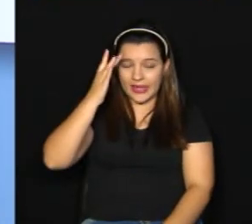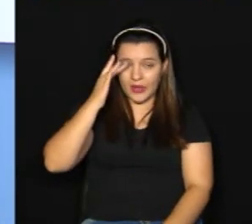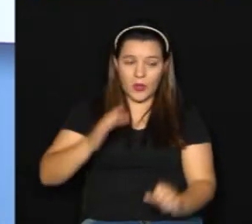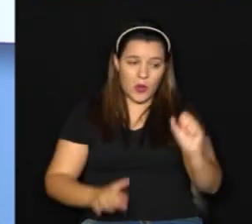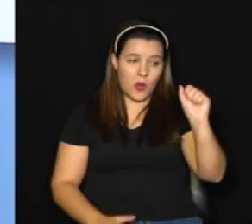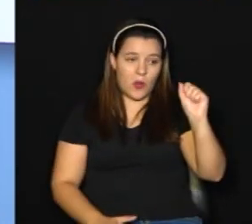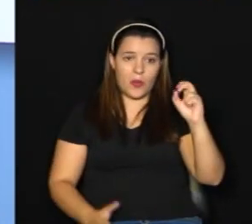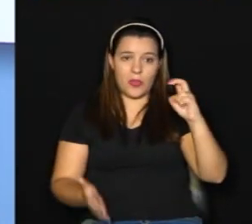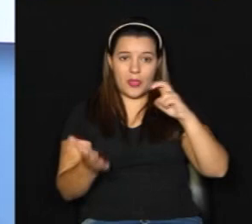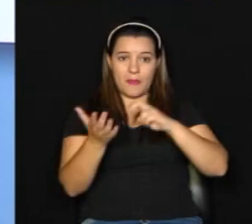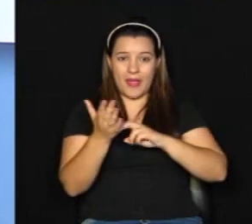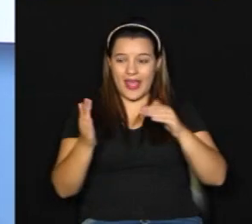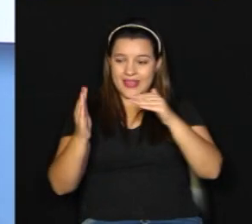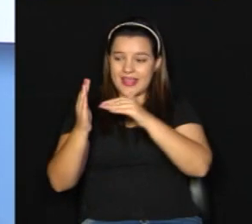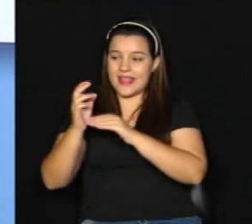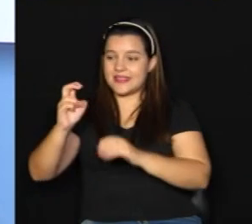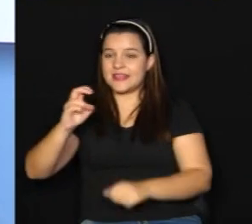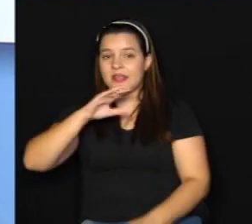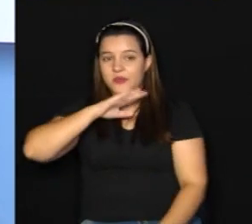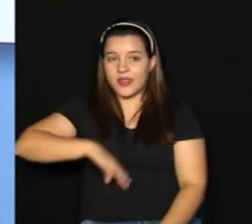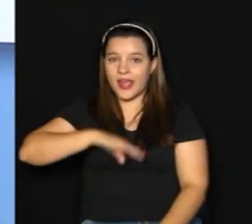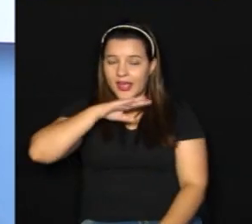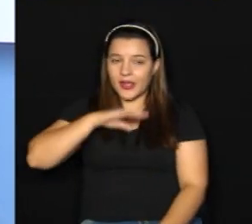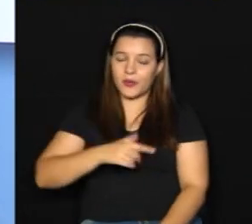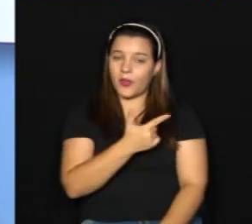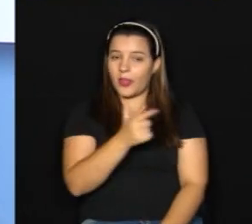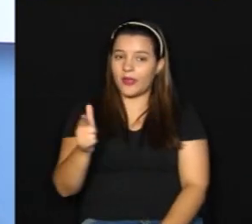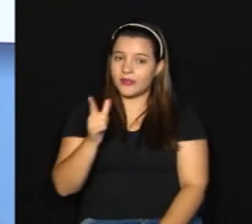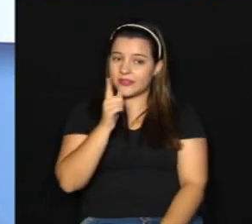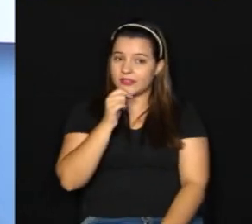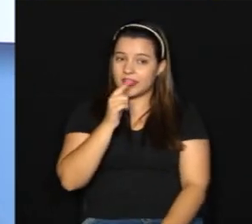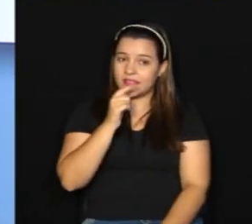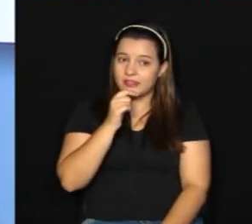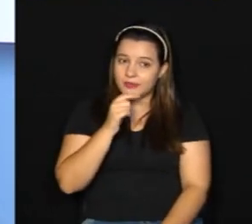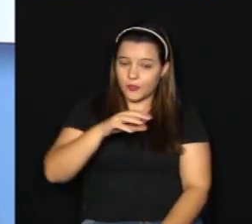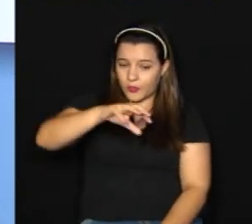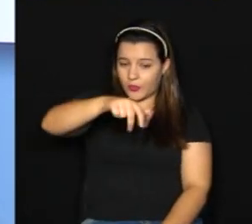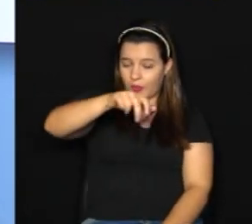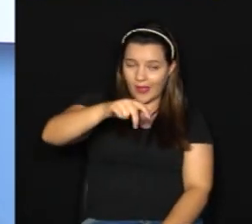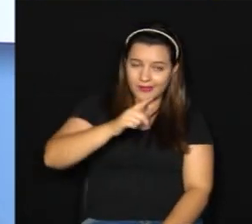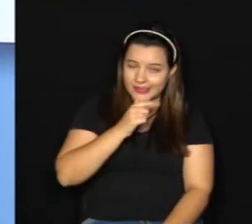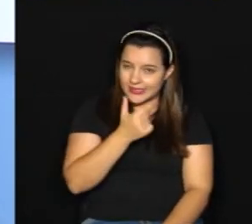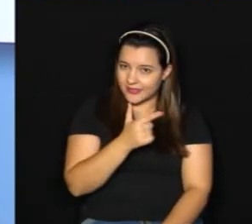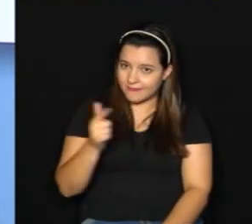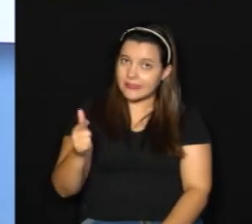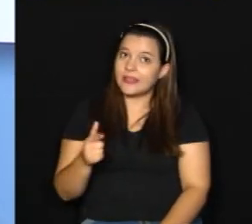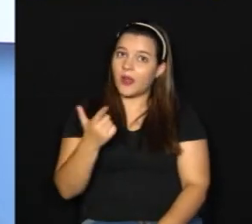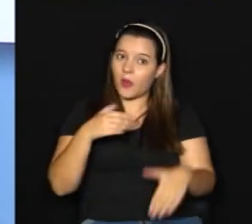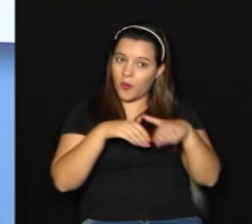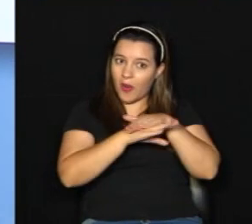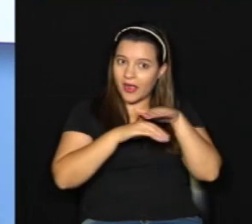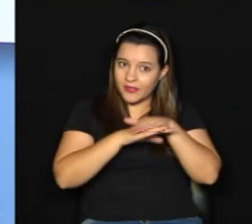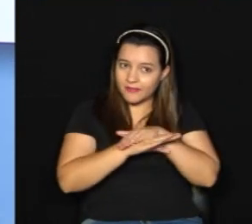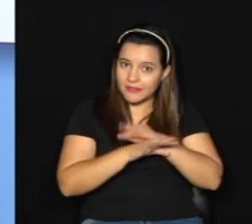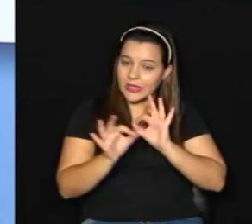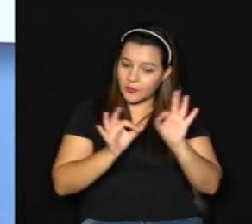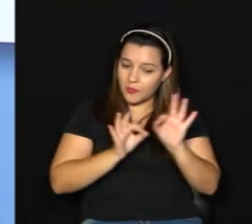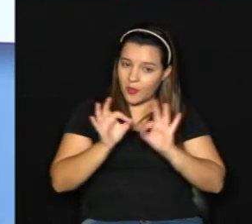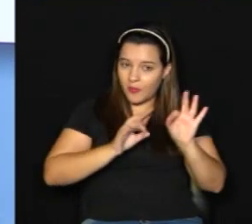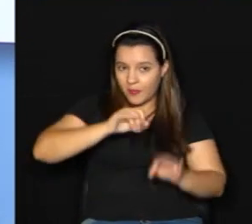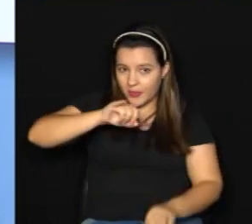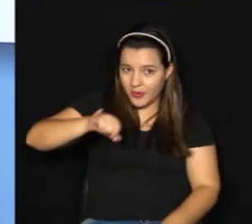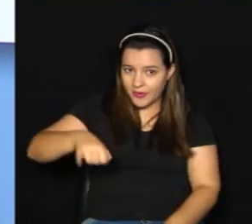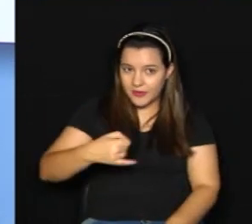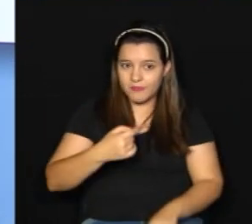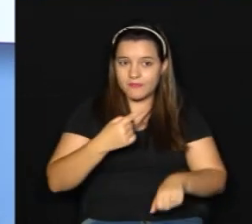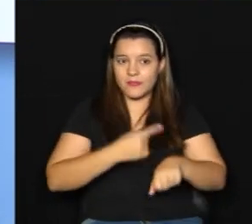8 da manhã e 5 da tarde, não terão água aí nessas regiões, nas residências. Então, hoje é